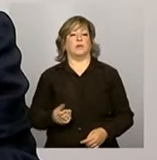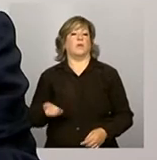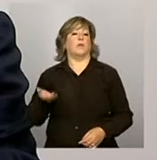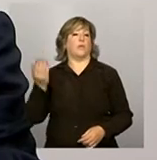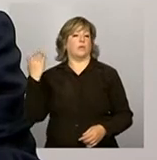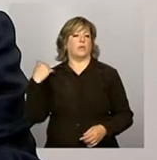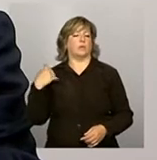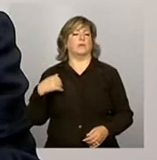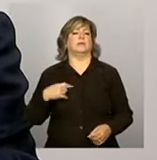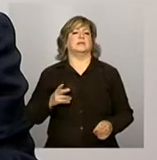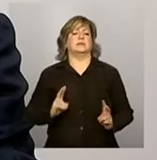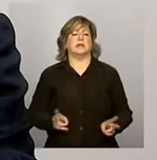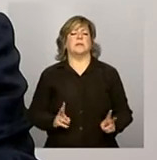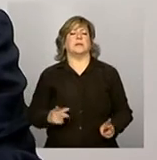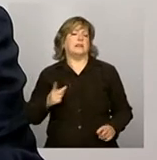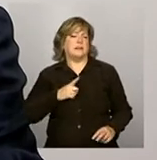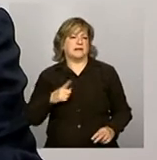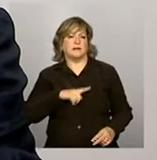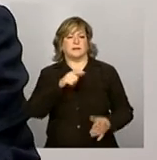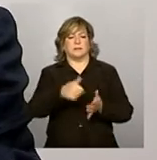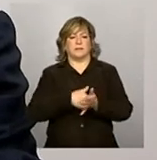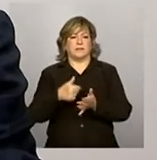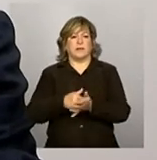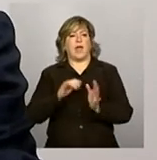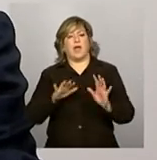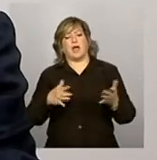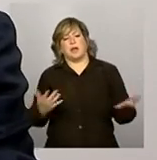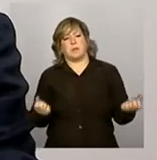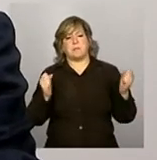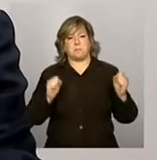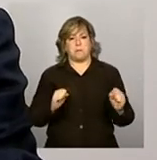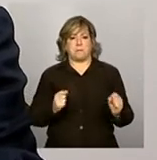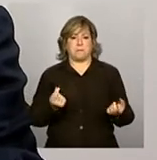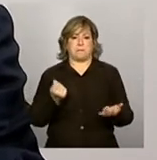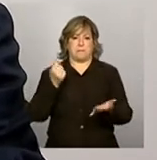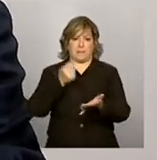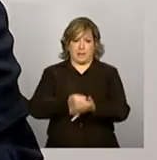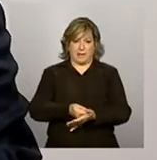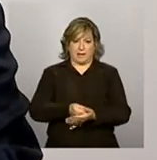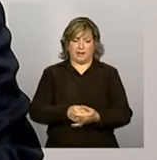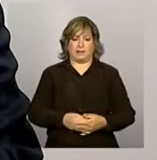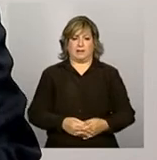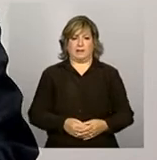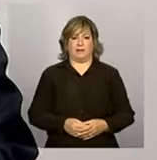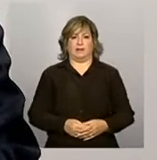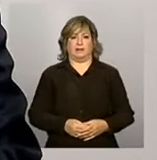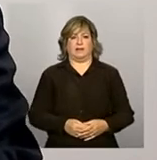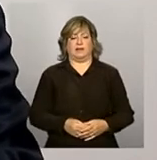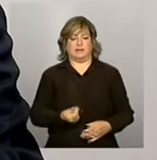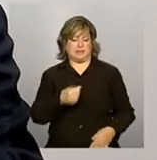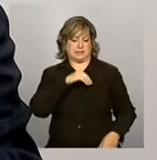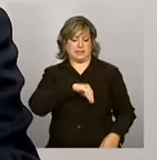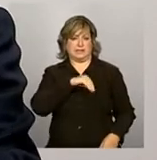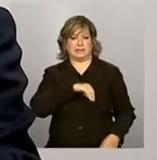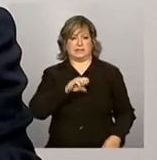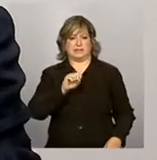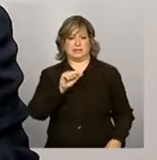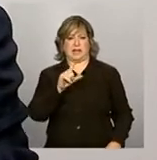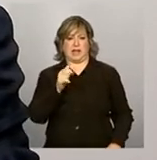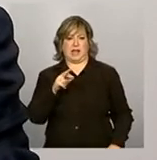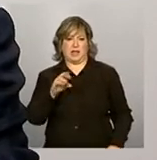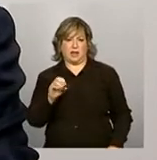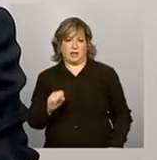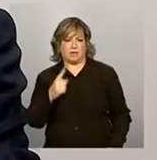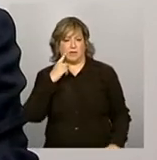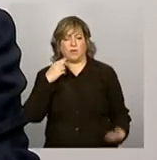também, nós temos sido questionados sobre, ah, mas nós podemos pagar salários, bom, no âmbito